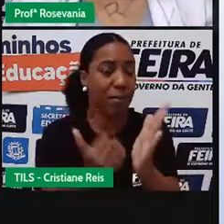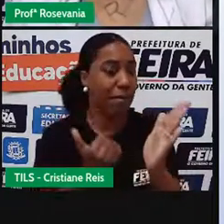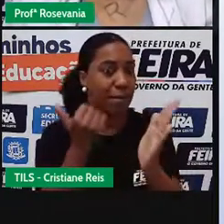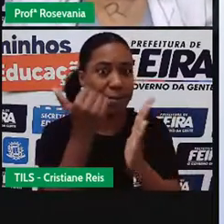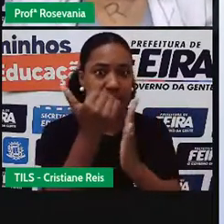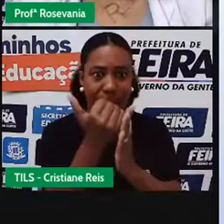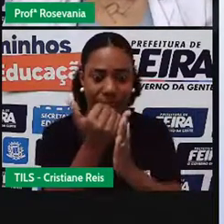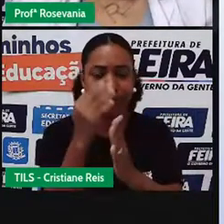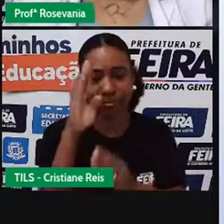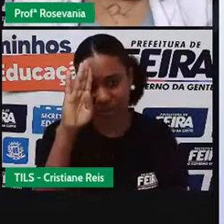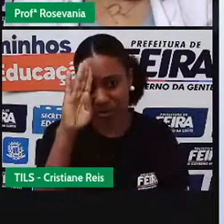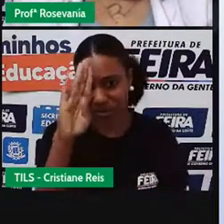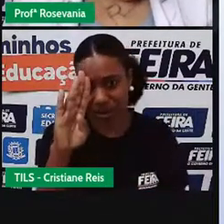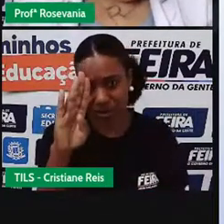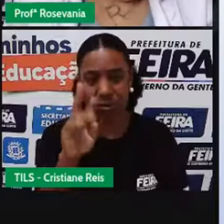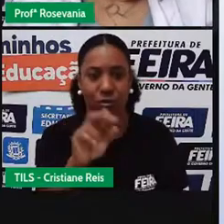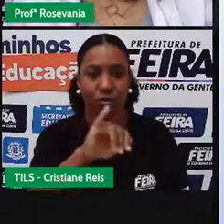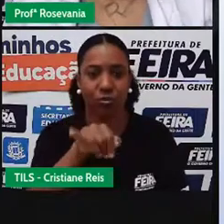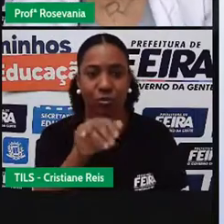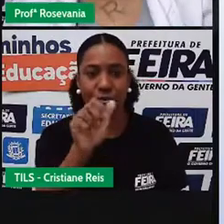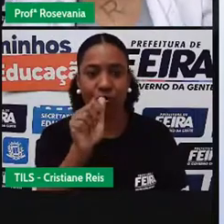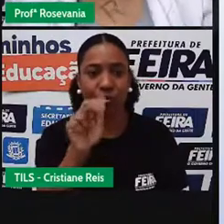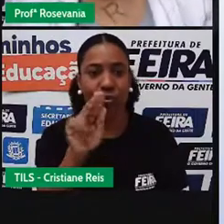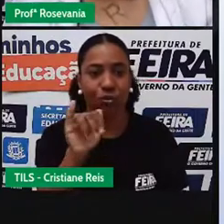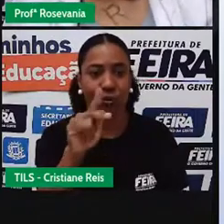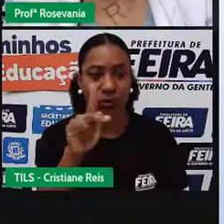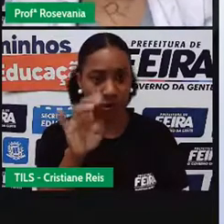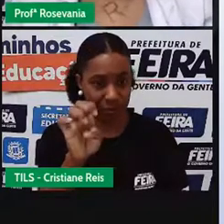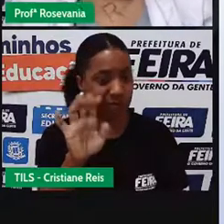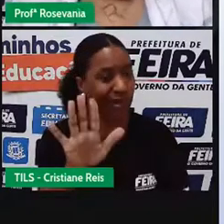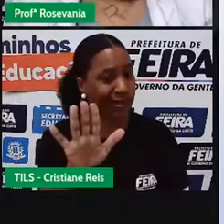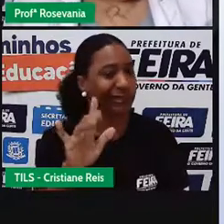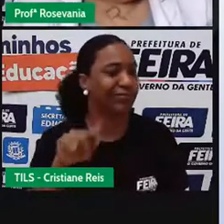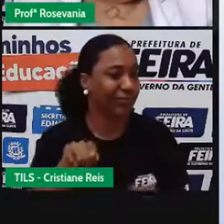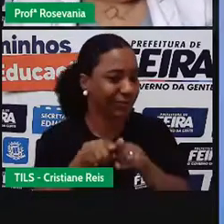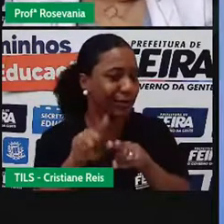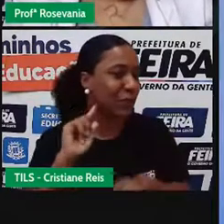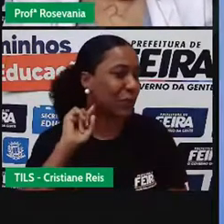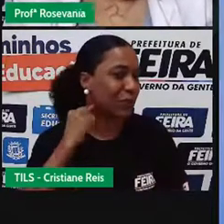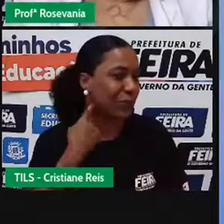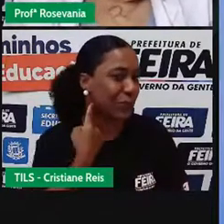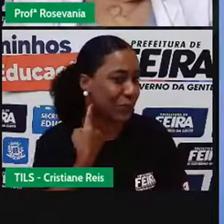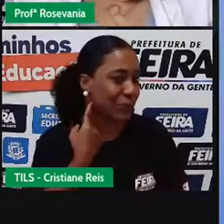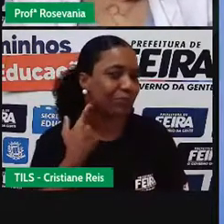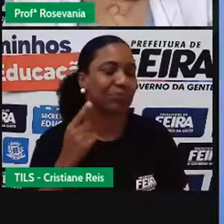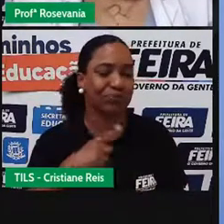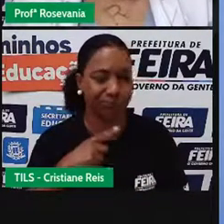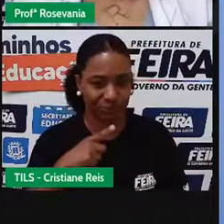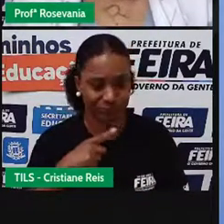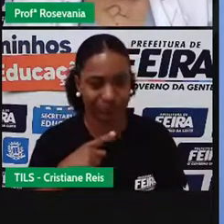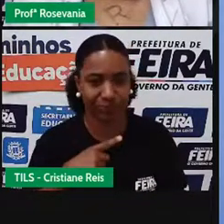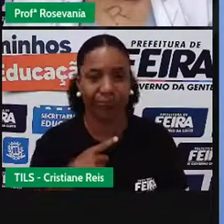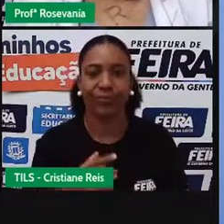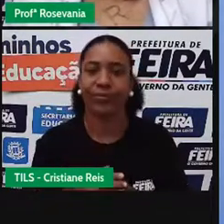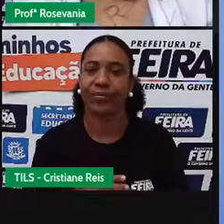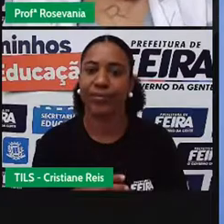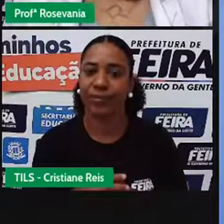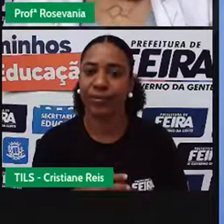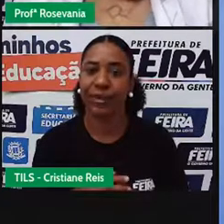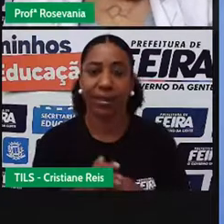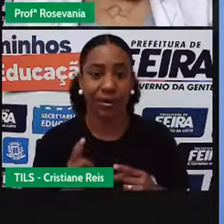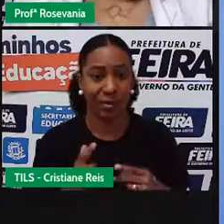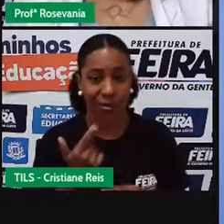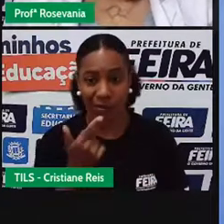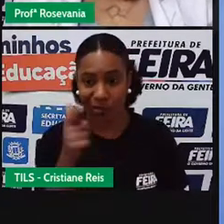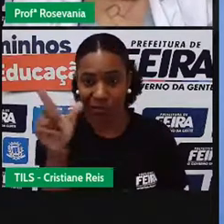compensação, também sofre por esse processo de contaminação dos mananciais líquidos. Outra coisa, né, que chama a atenção